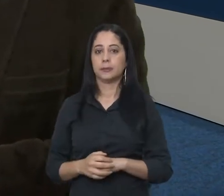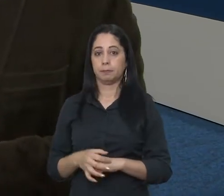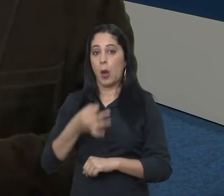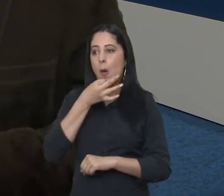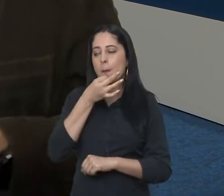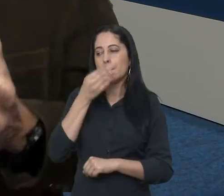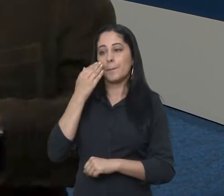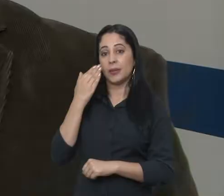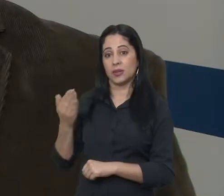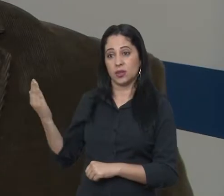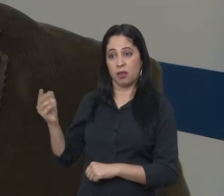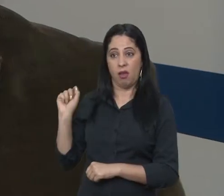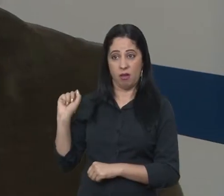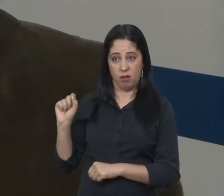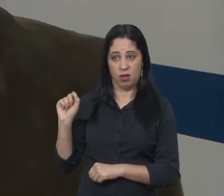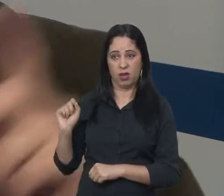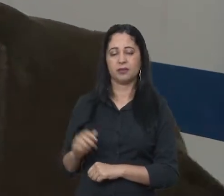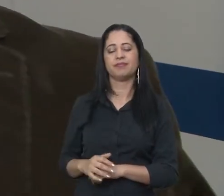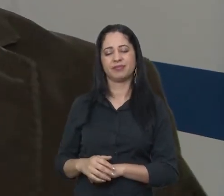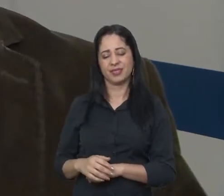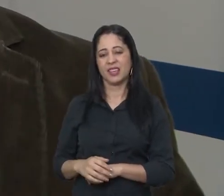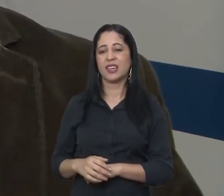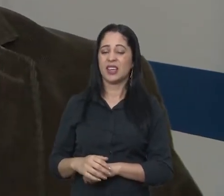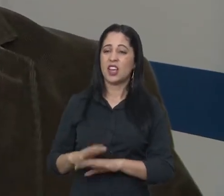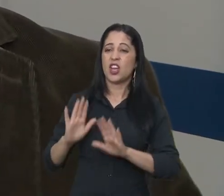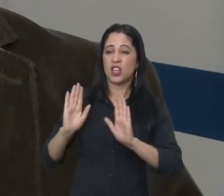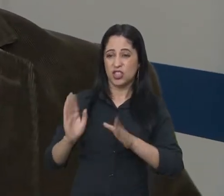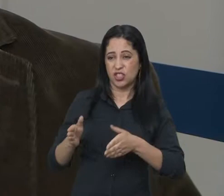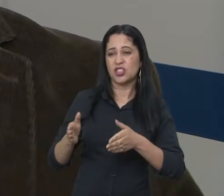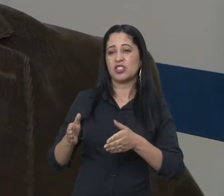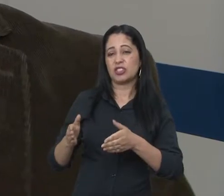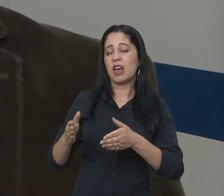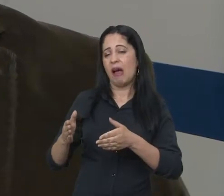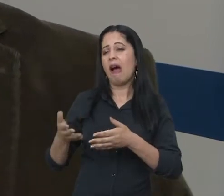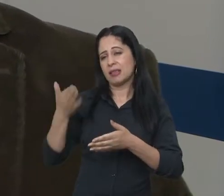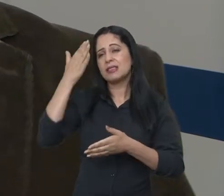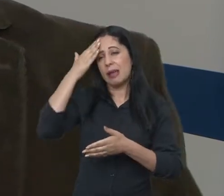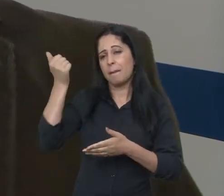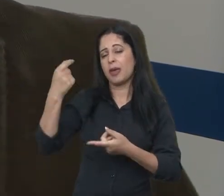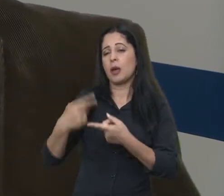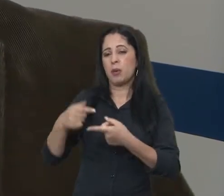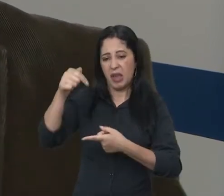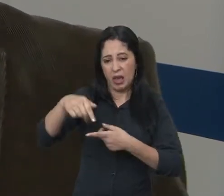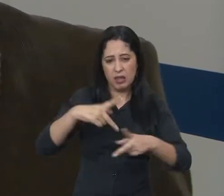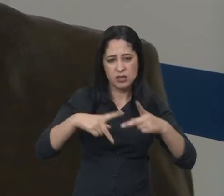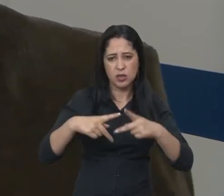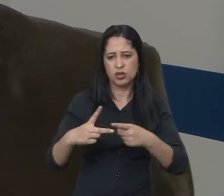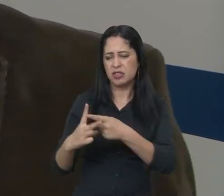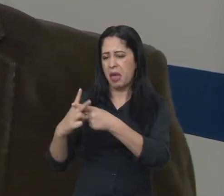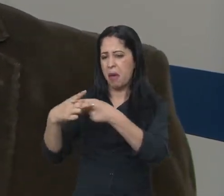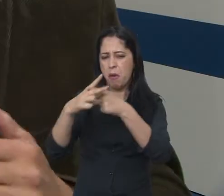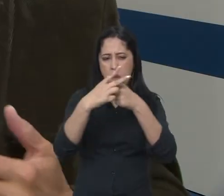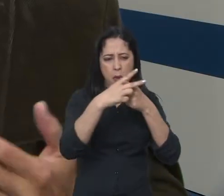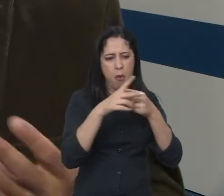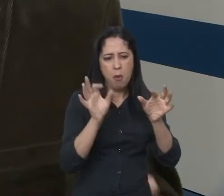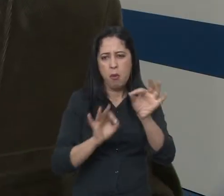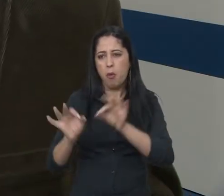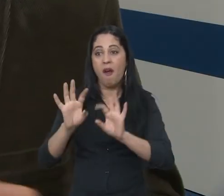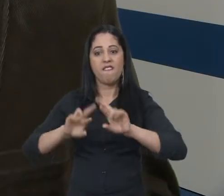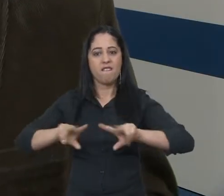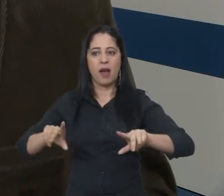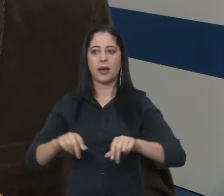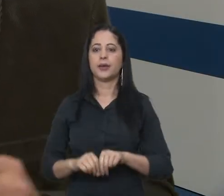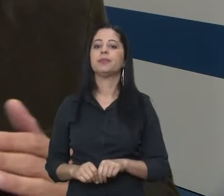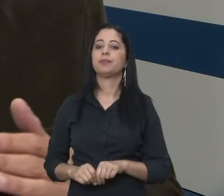Administrativa e Finanças, esse resultado já era esperado devido às diversas obras que estão acontecendo na cidade. O preço das